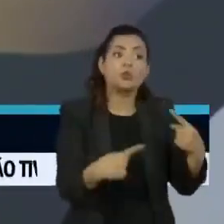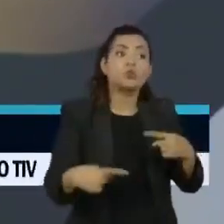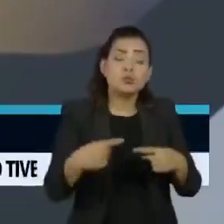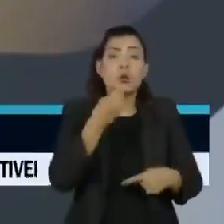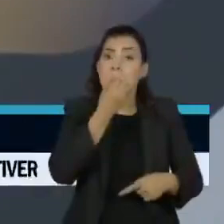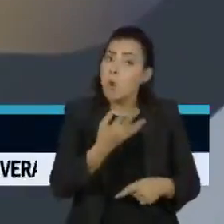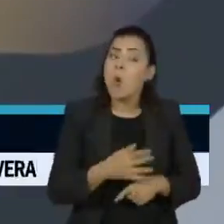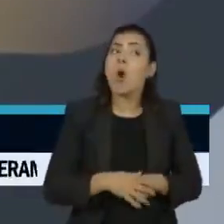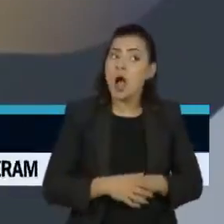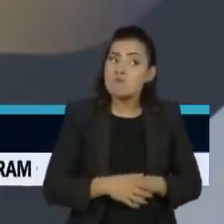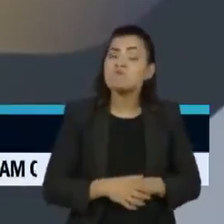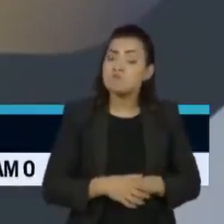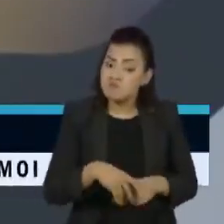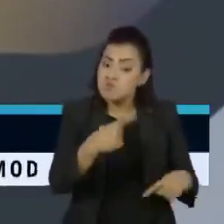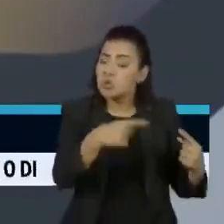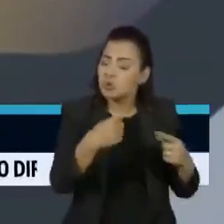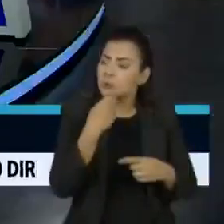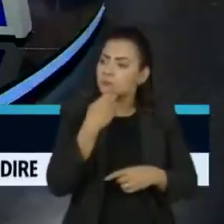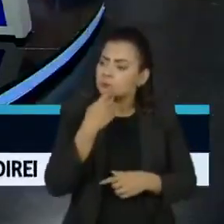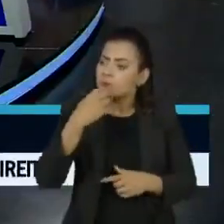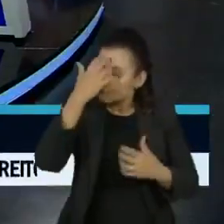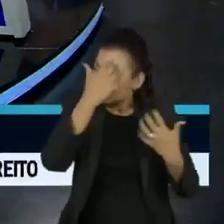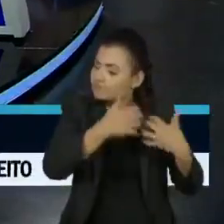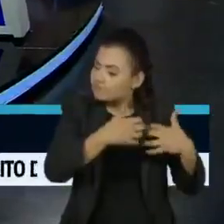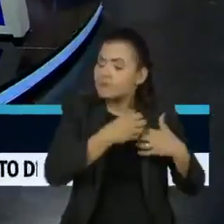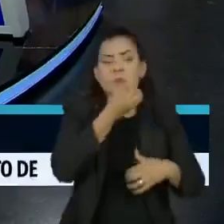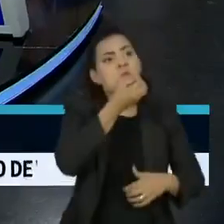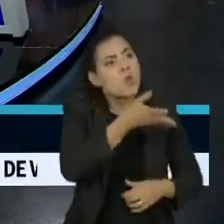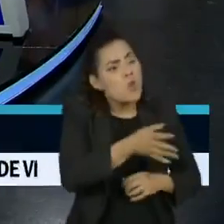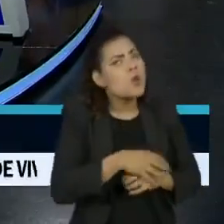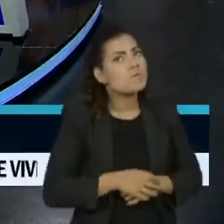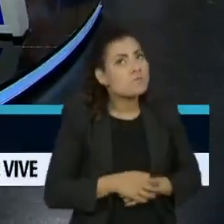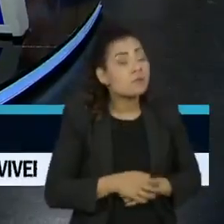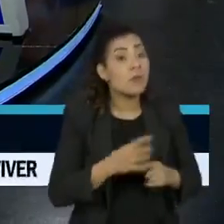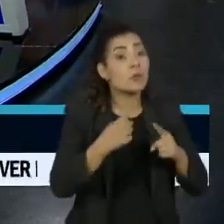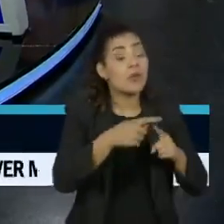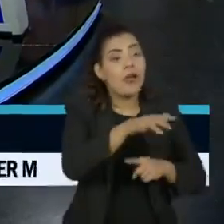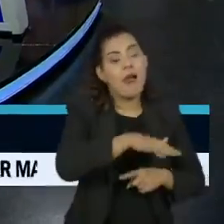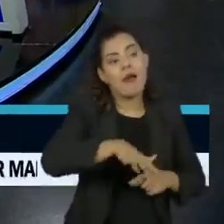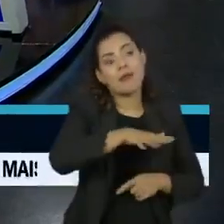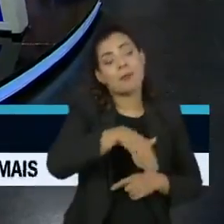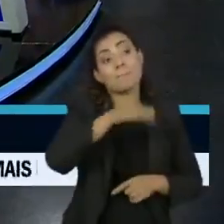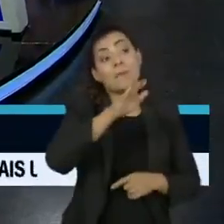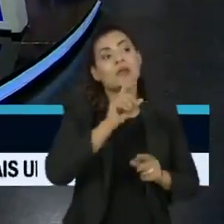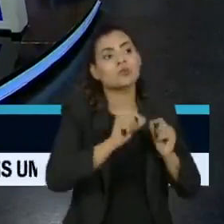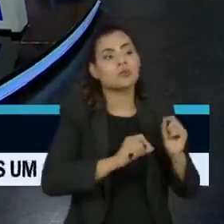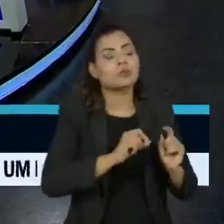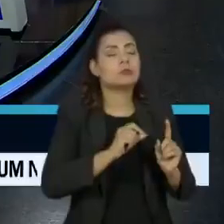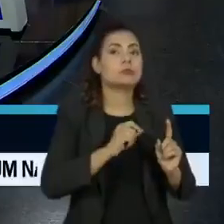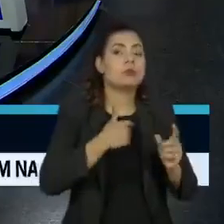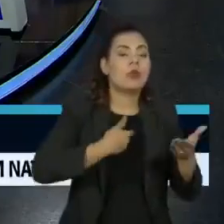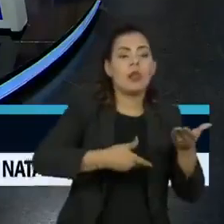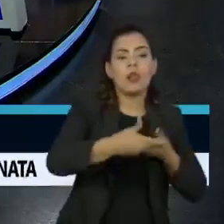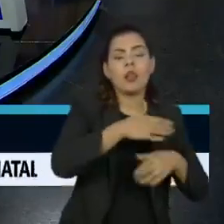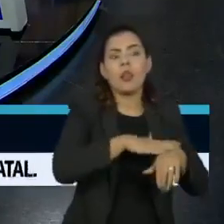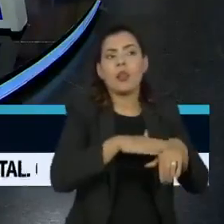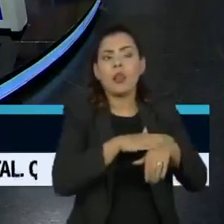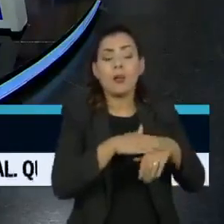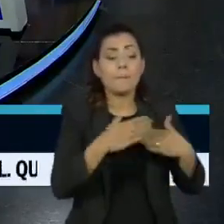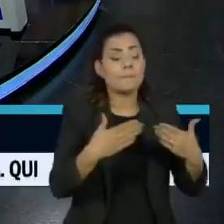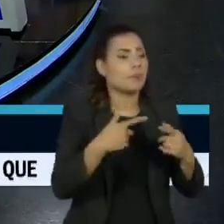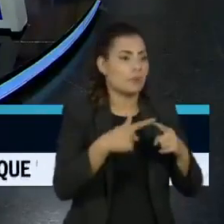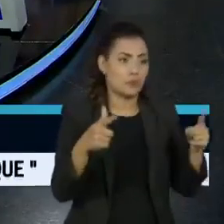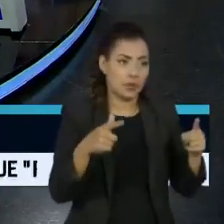que valeria a pena, mas no campo da retórica, porque na prática